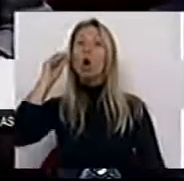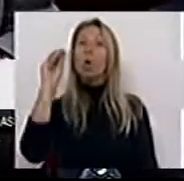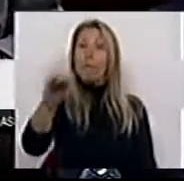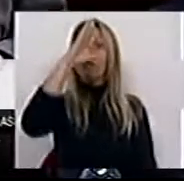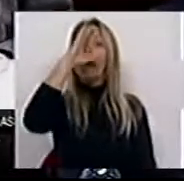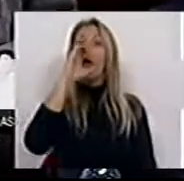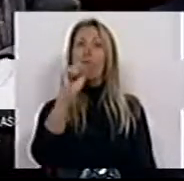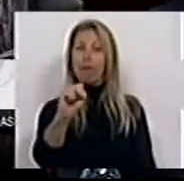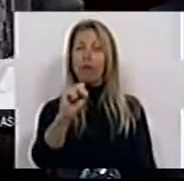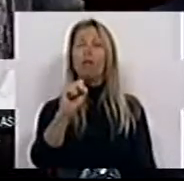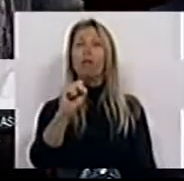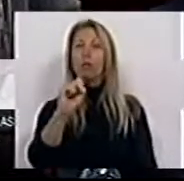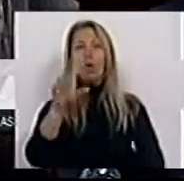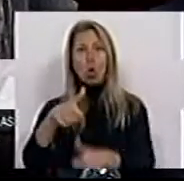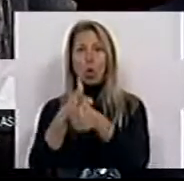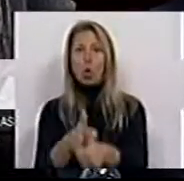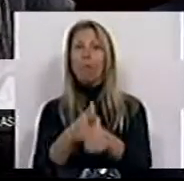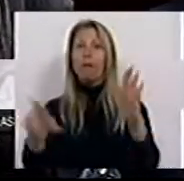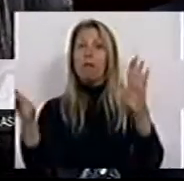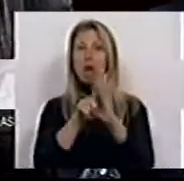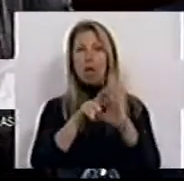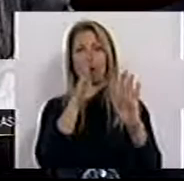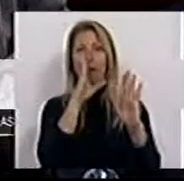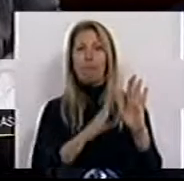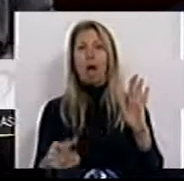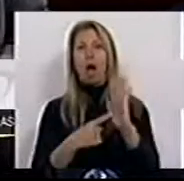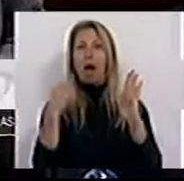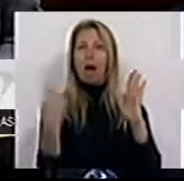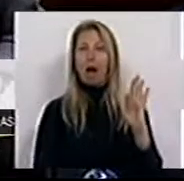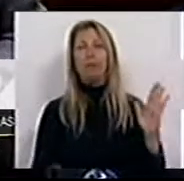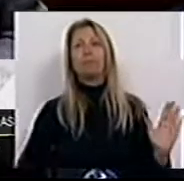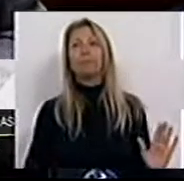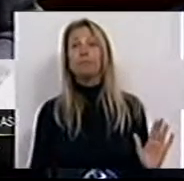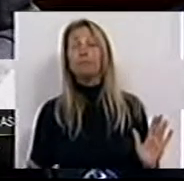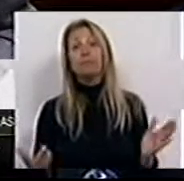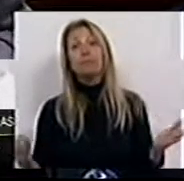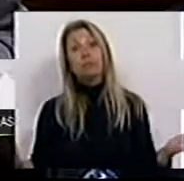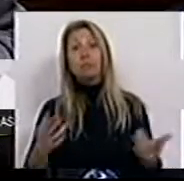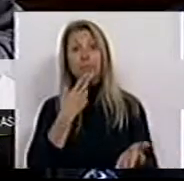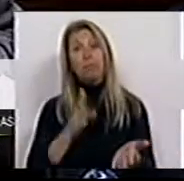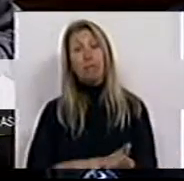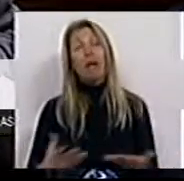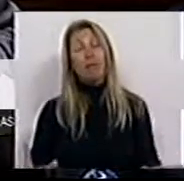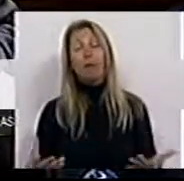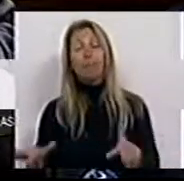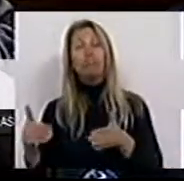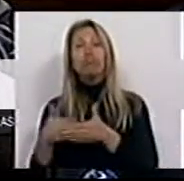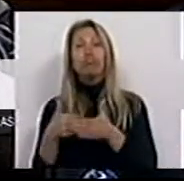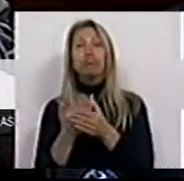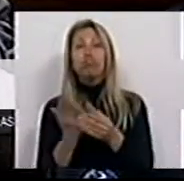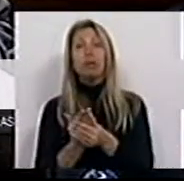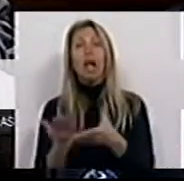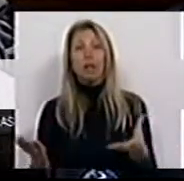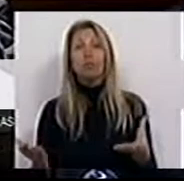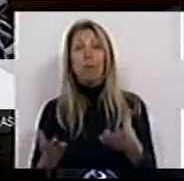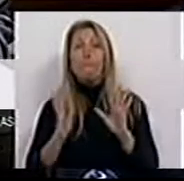ao Governo que cumpra a legislação em vigor. É facto que estes processos têm que ir sempre e